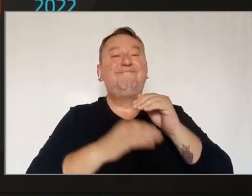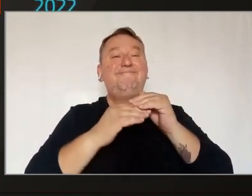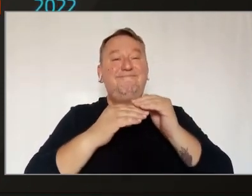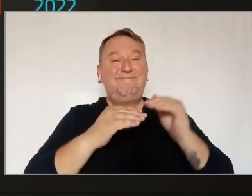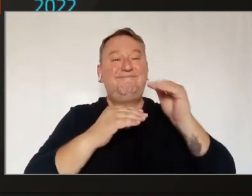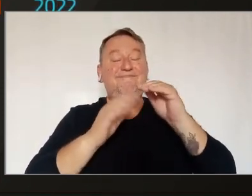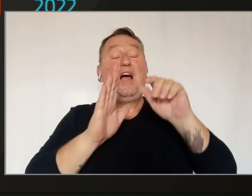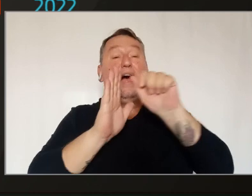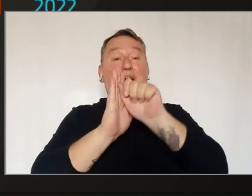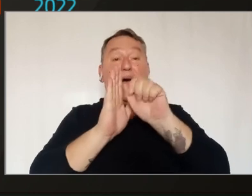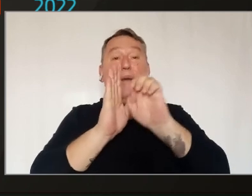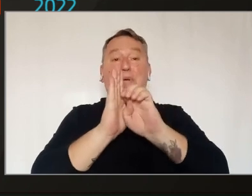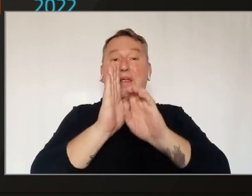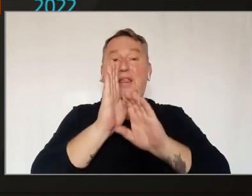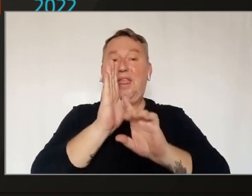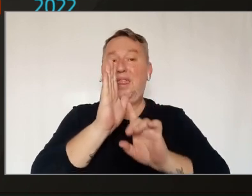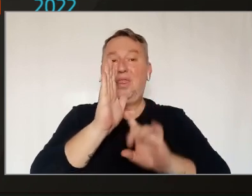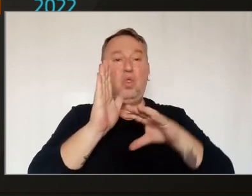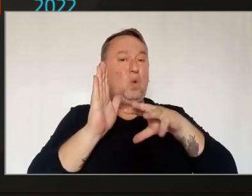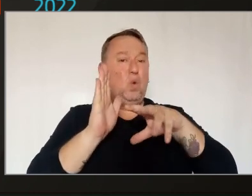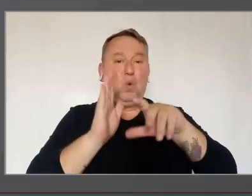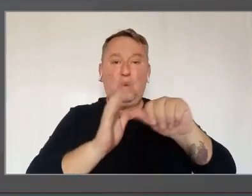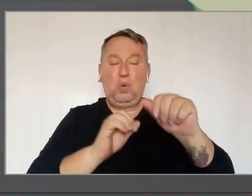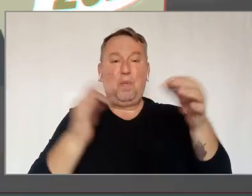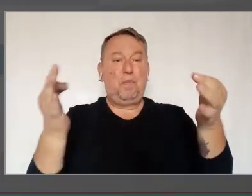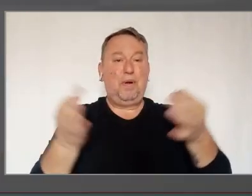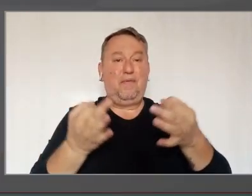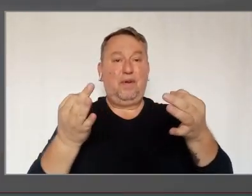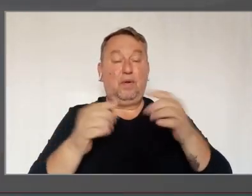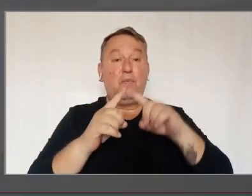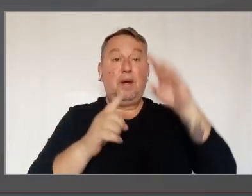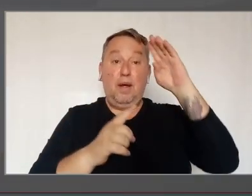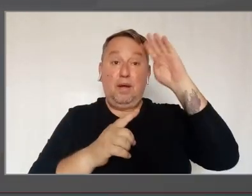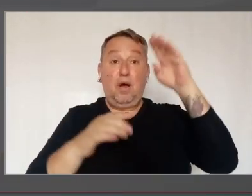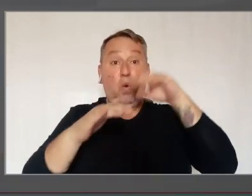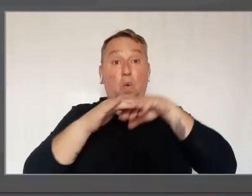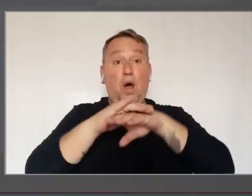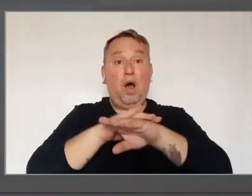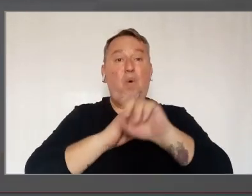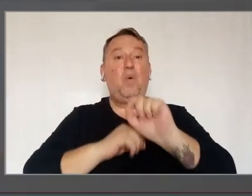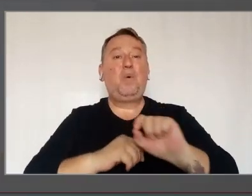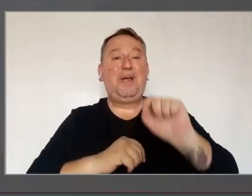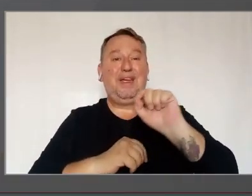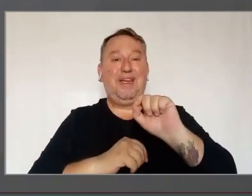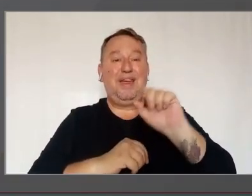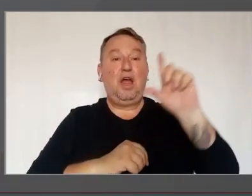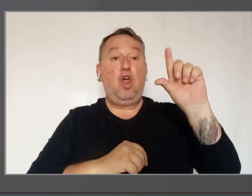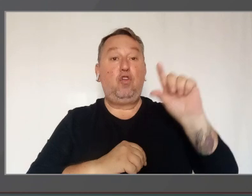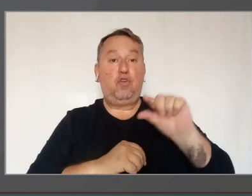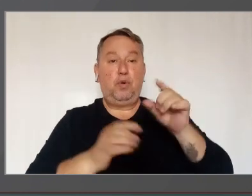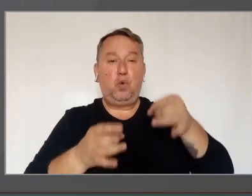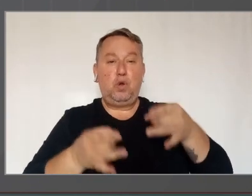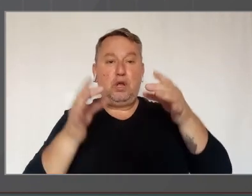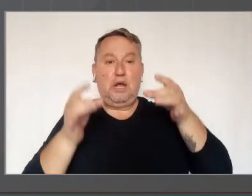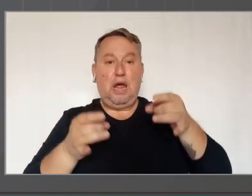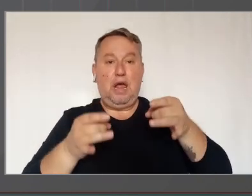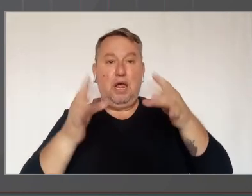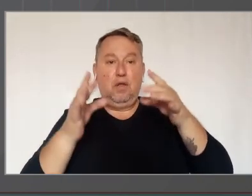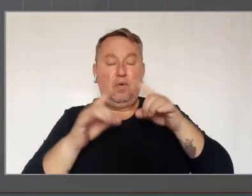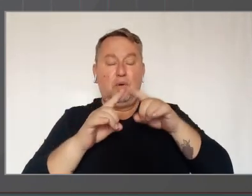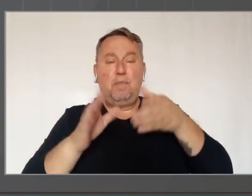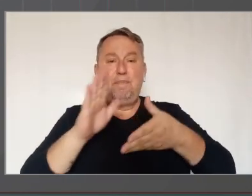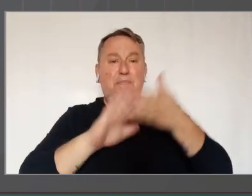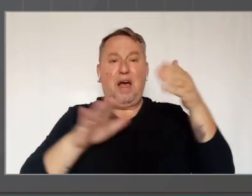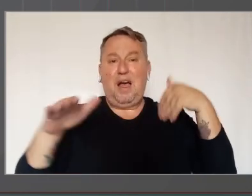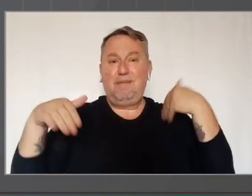as classes sociais. A principal forma de guardar continua sendo diminuir gastos, deixar de